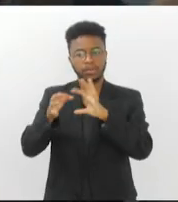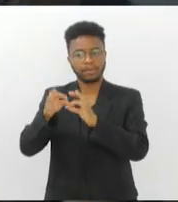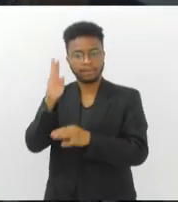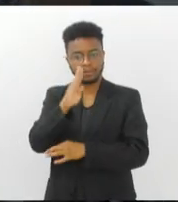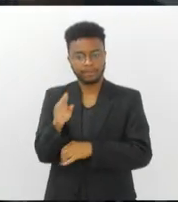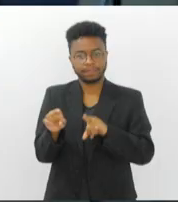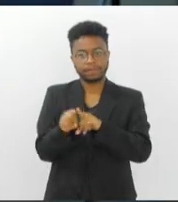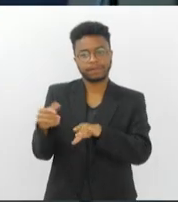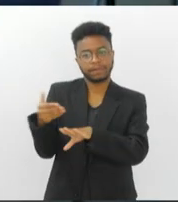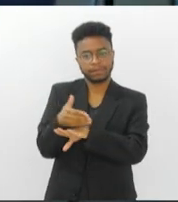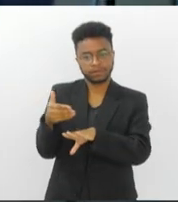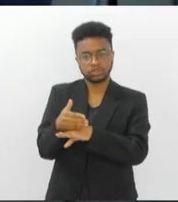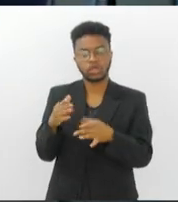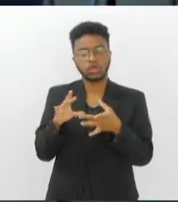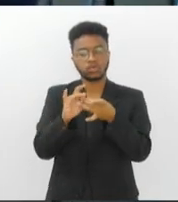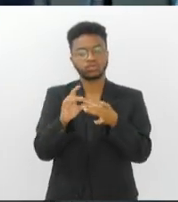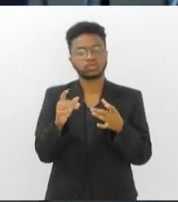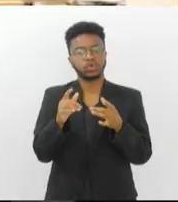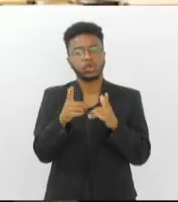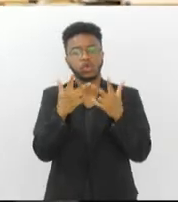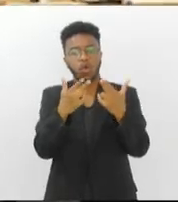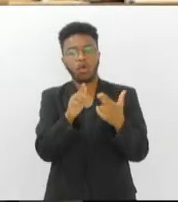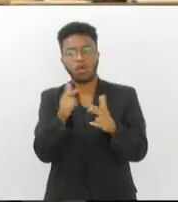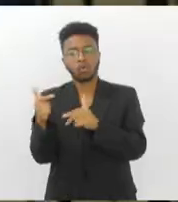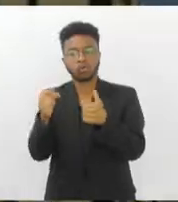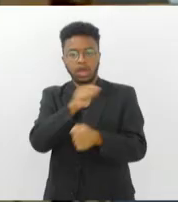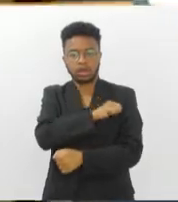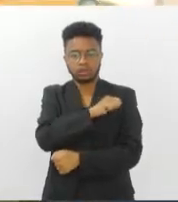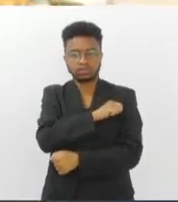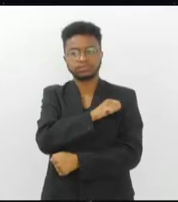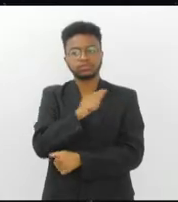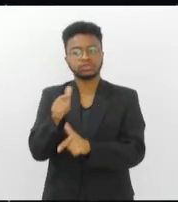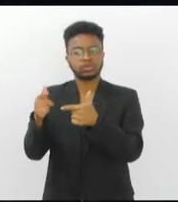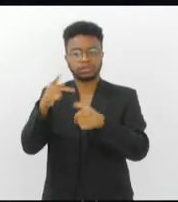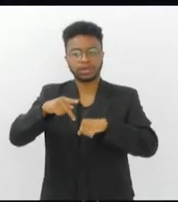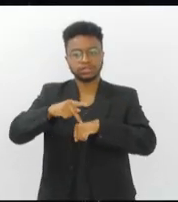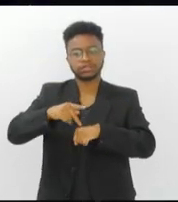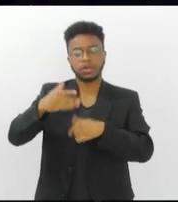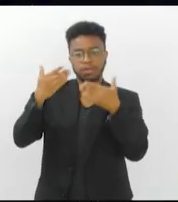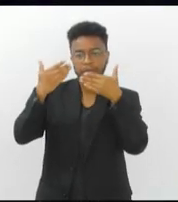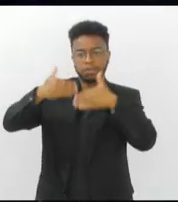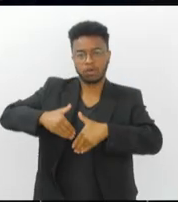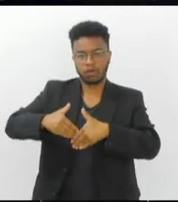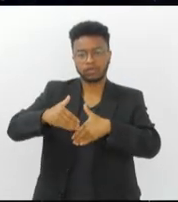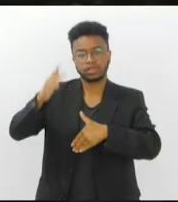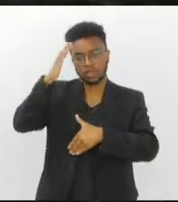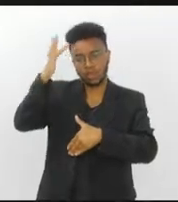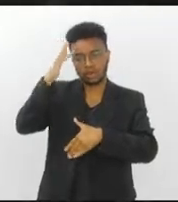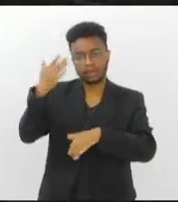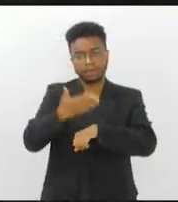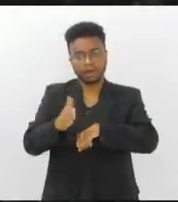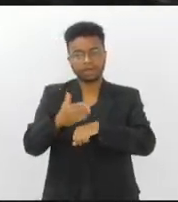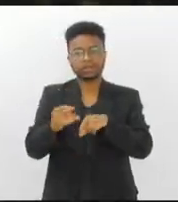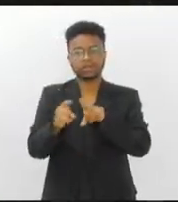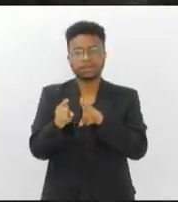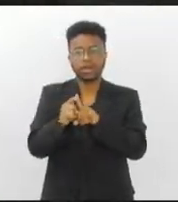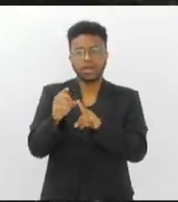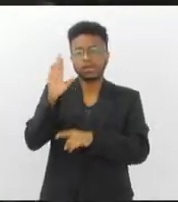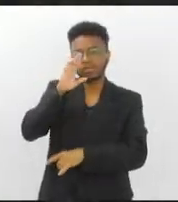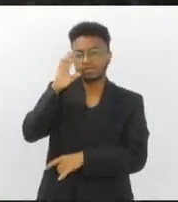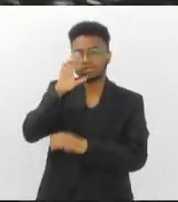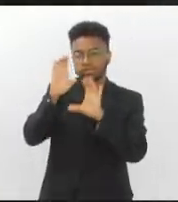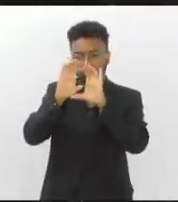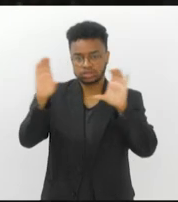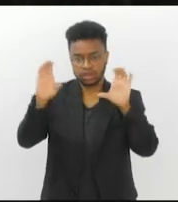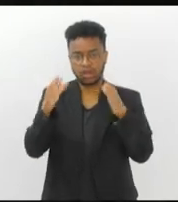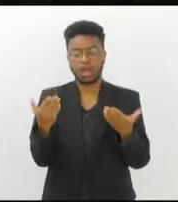participar, assim como os estrangeiros, de provas teóricas e práticas e atividades de observação do céu. Esta edição da